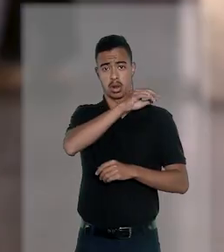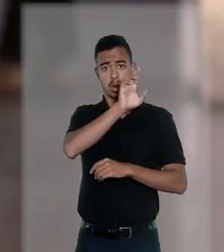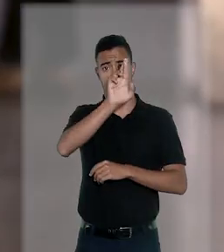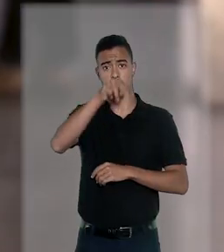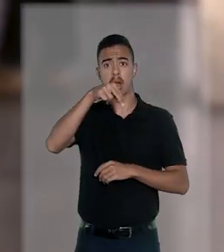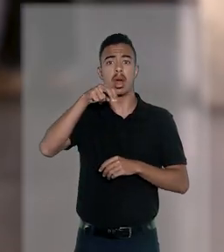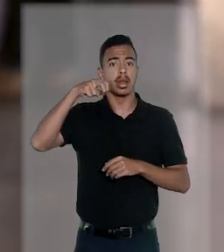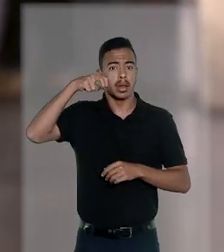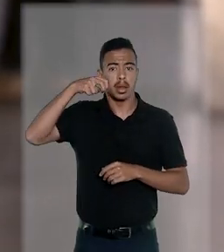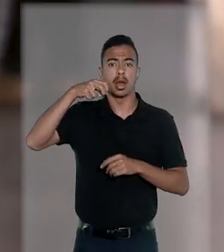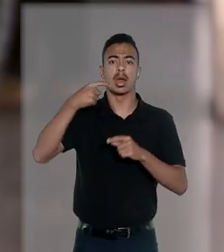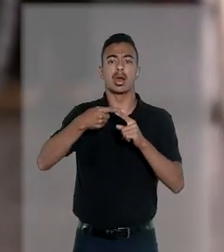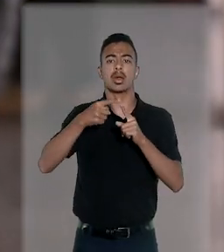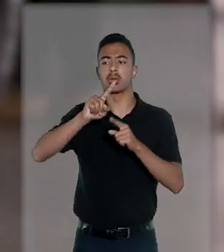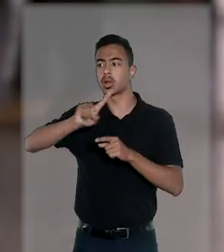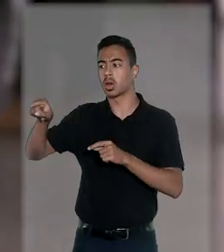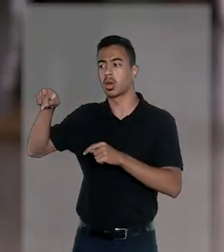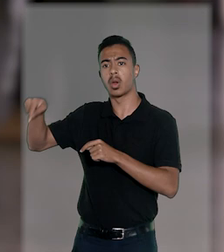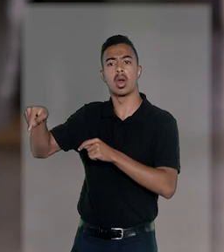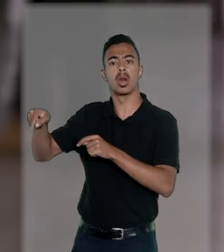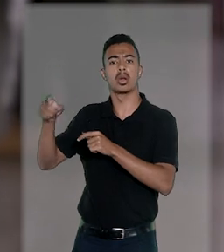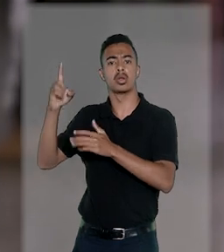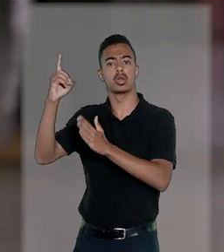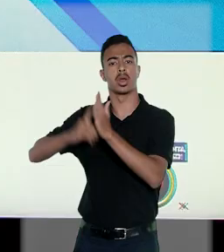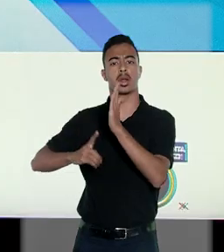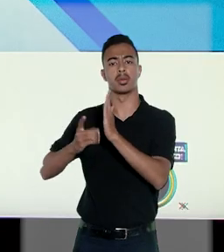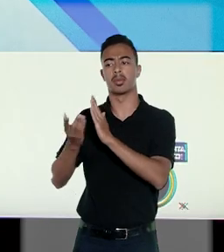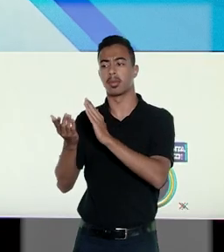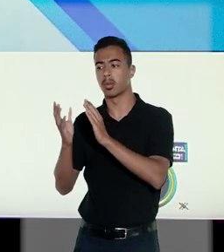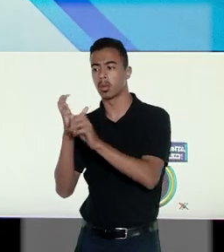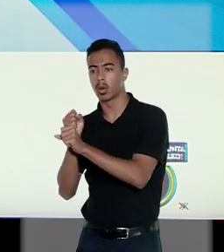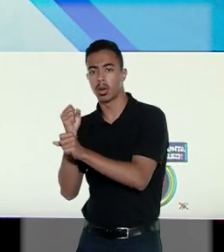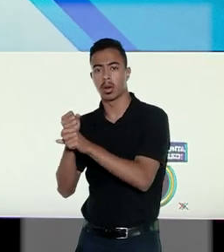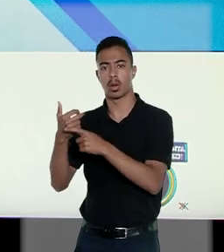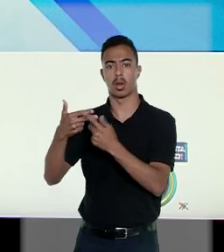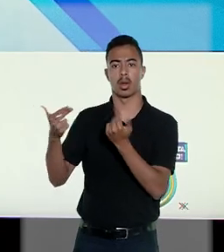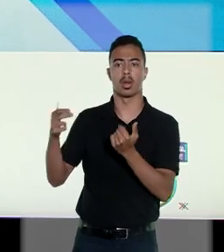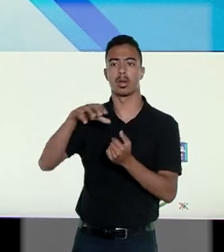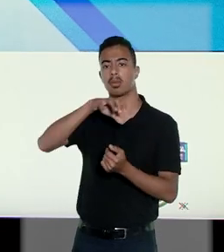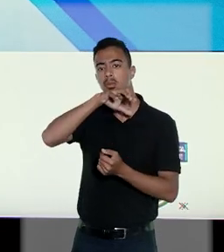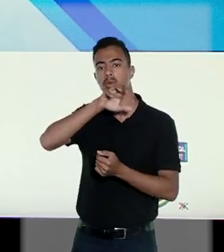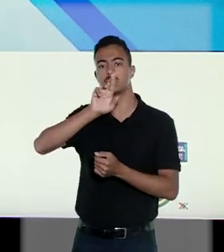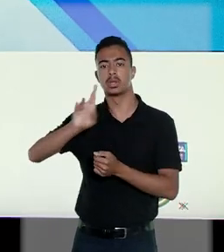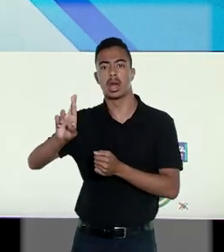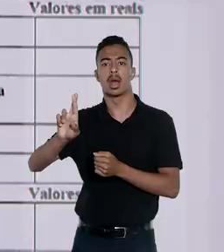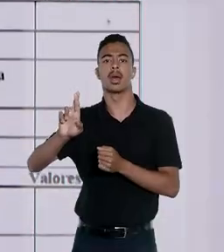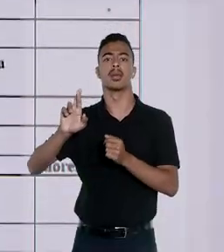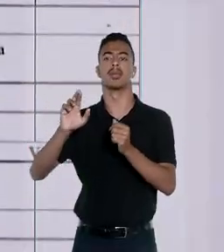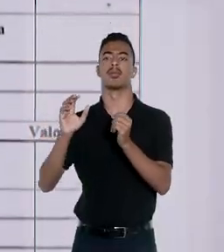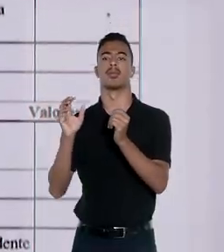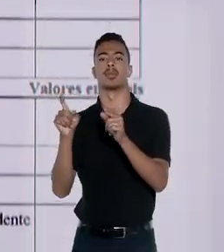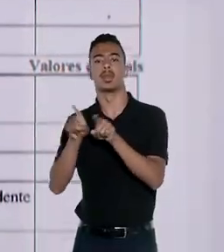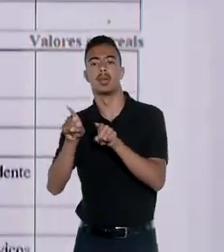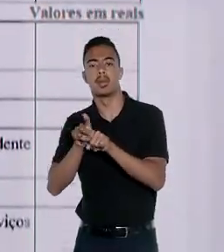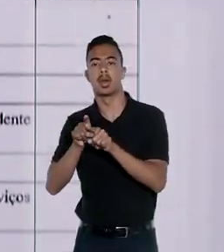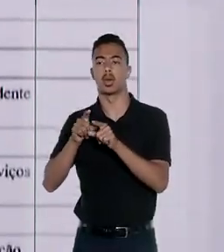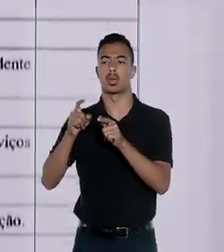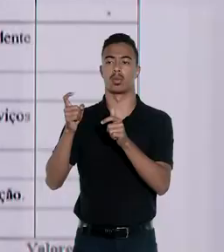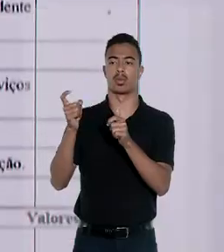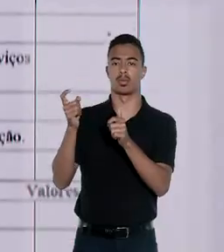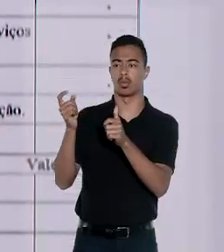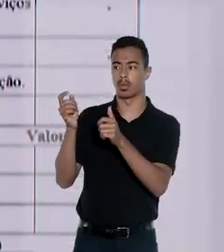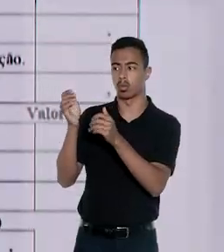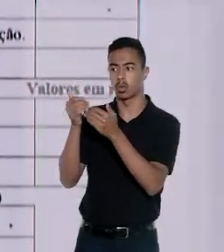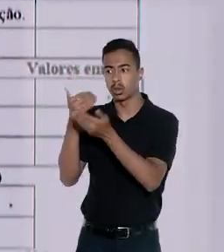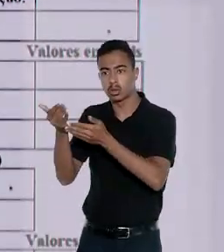negou a uma clínica de anestesiologia o direito às bases de cálculo reduzidas do imposto de renda da pessoa jurídica e da